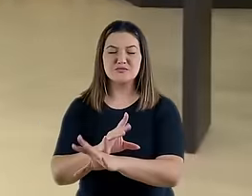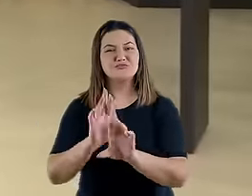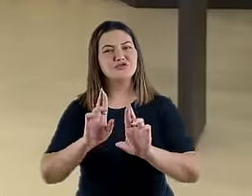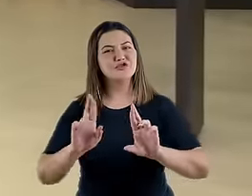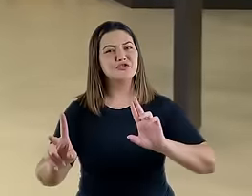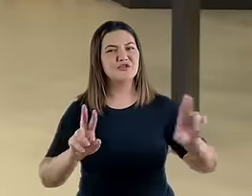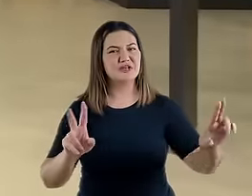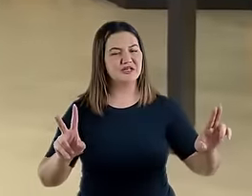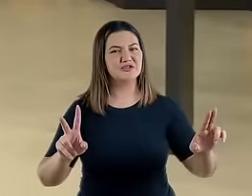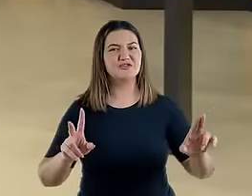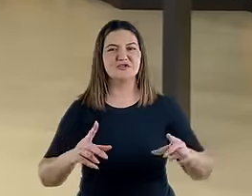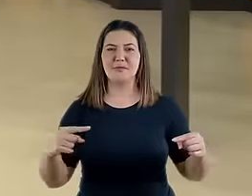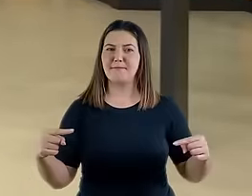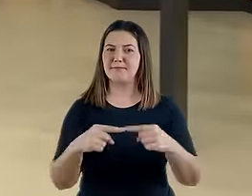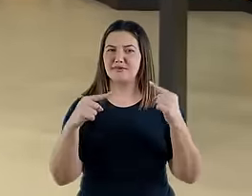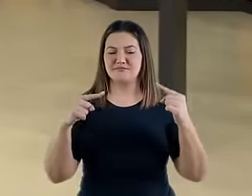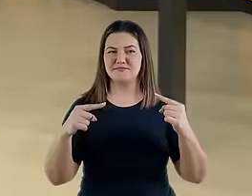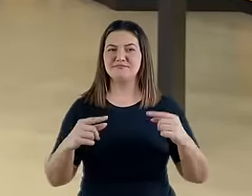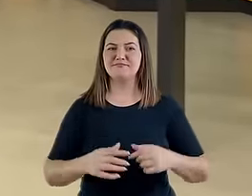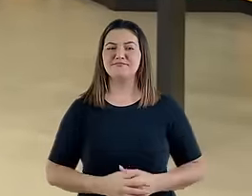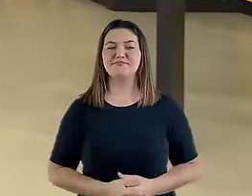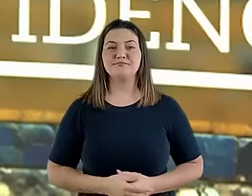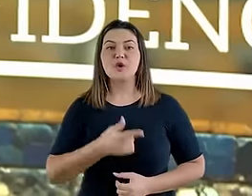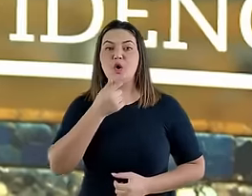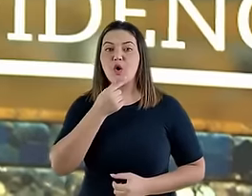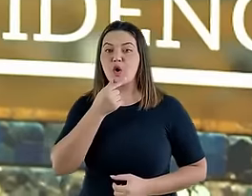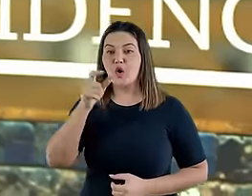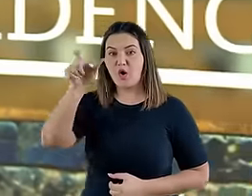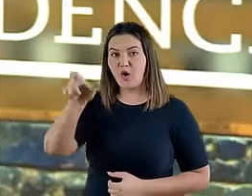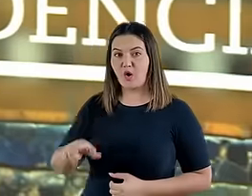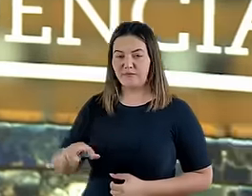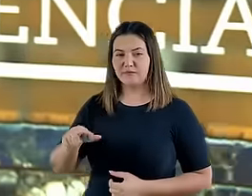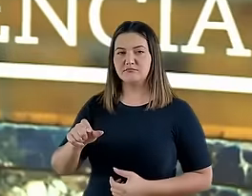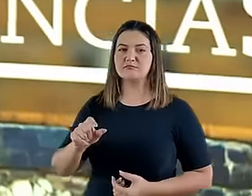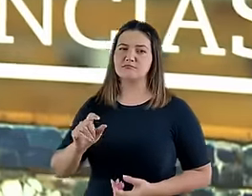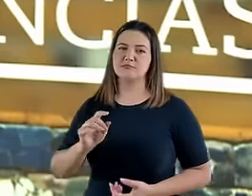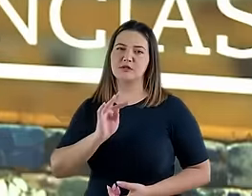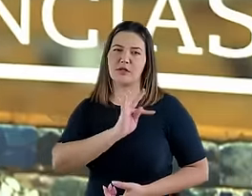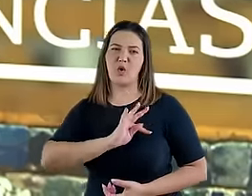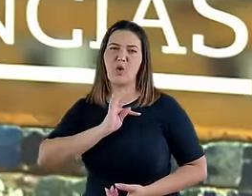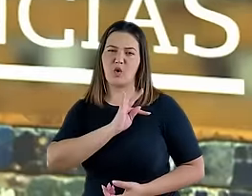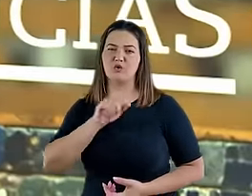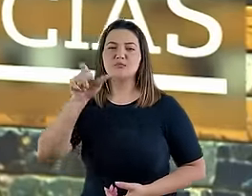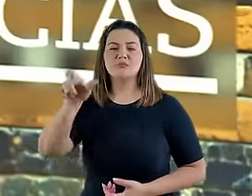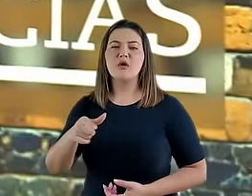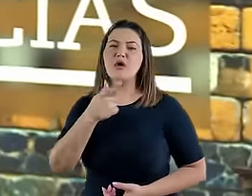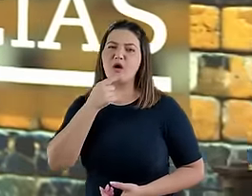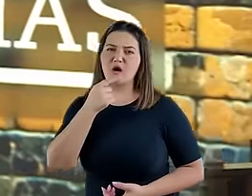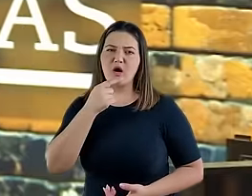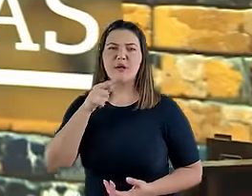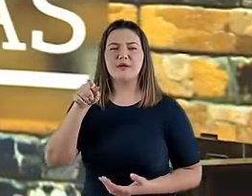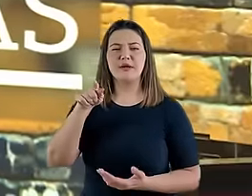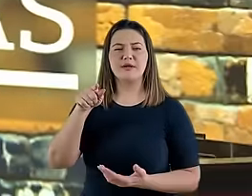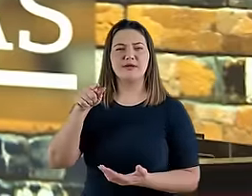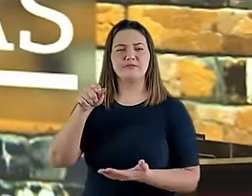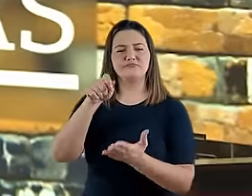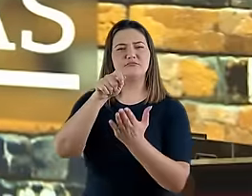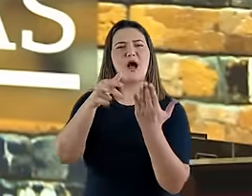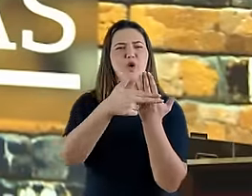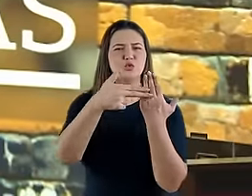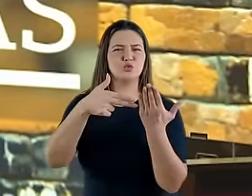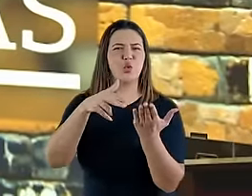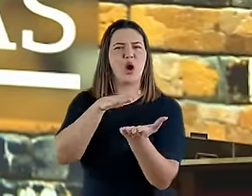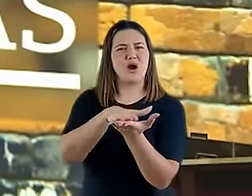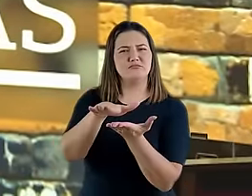divergentes e conflitantes. O teólogo Zidraco Stefanovic, autor de vários artigos